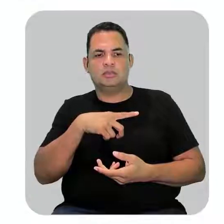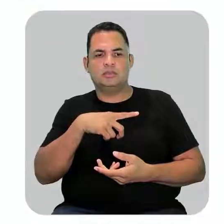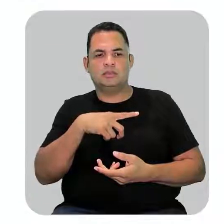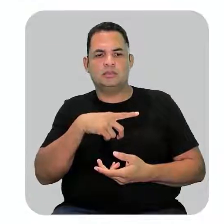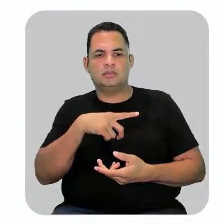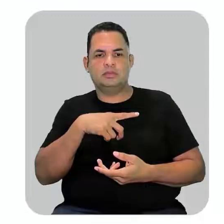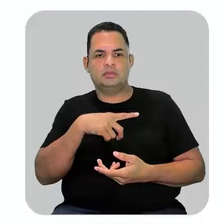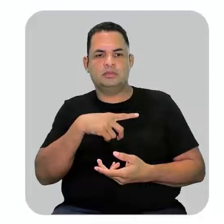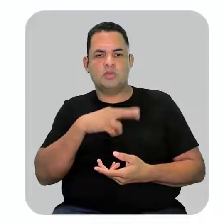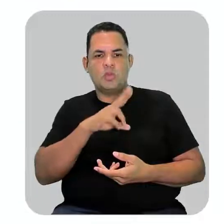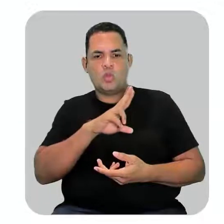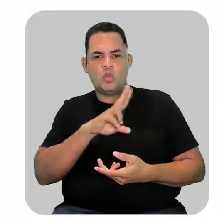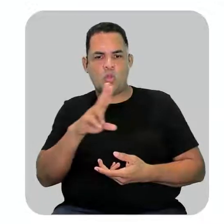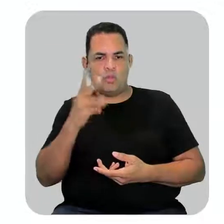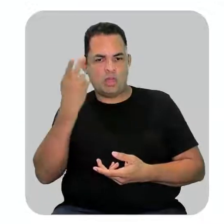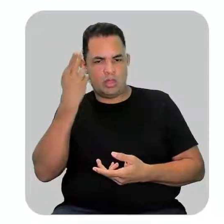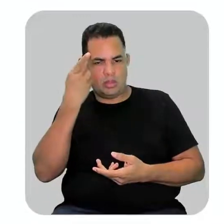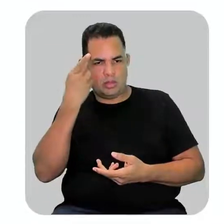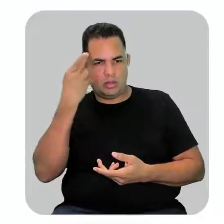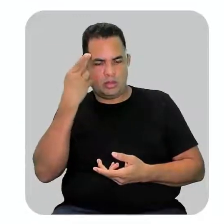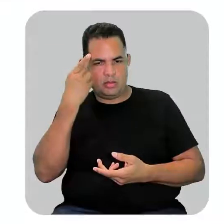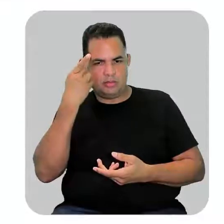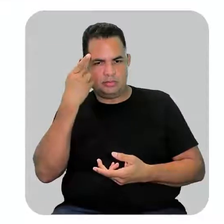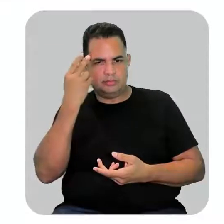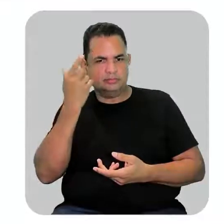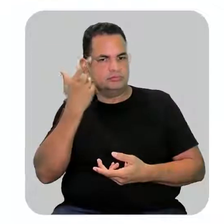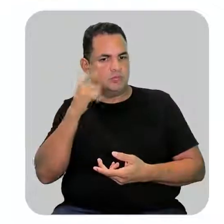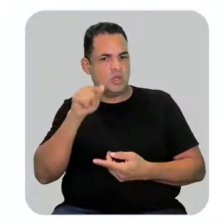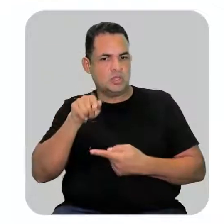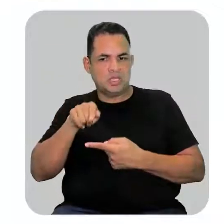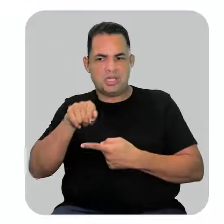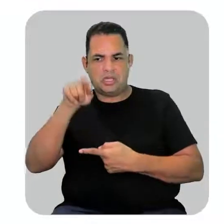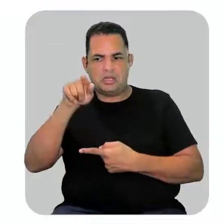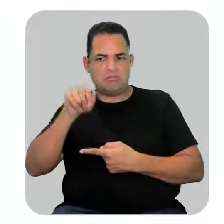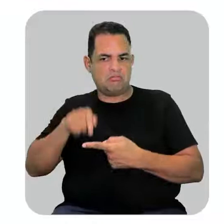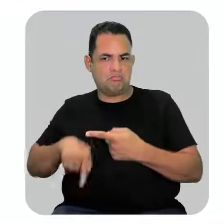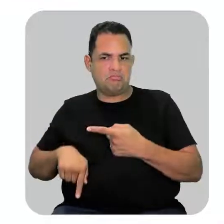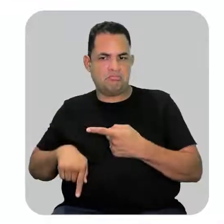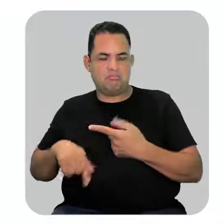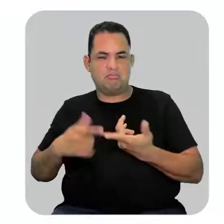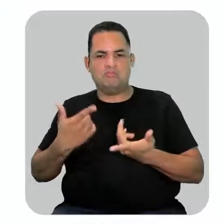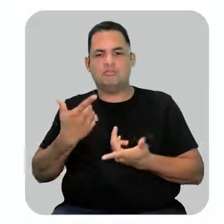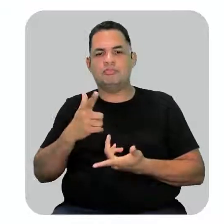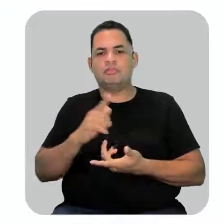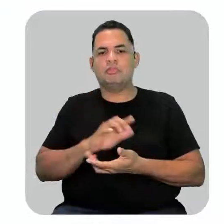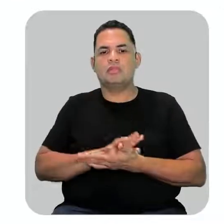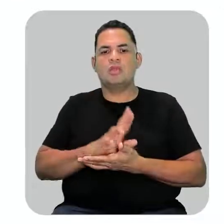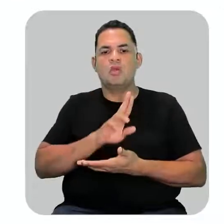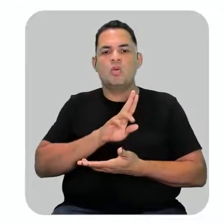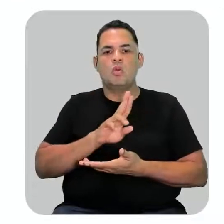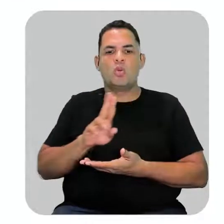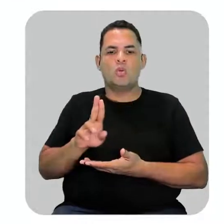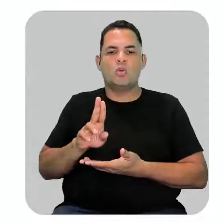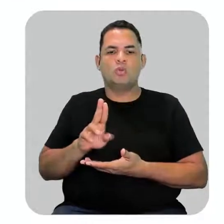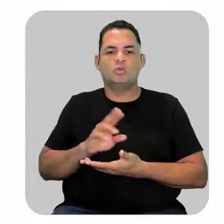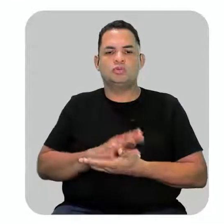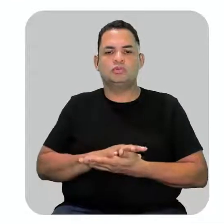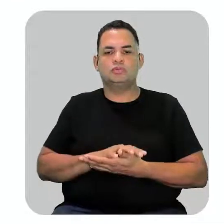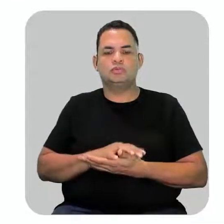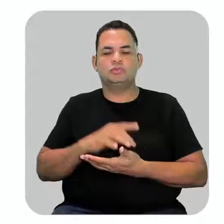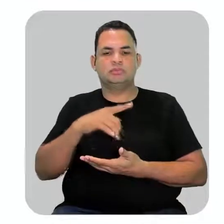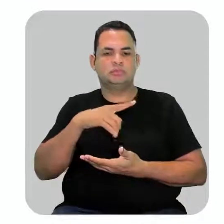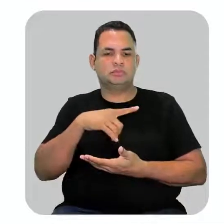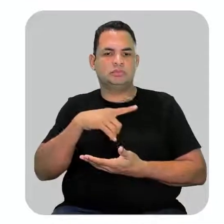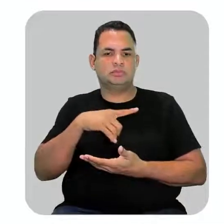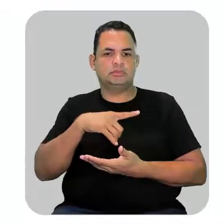só a nomenclatura normal tá vendo não tem ramificação então eu vou dar um nome só mostrando aonde